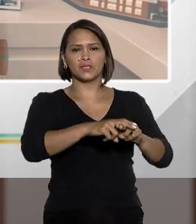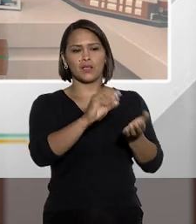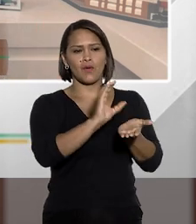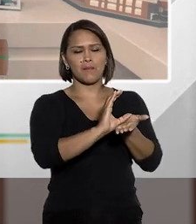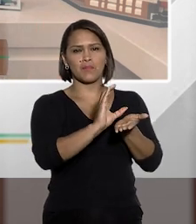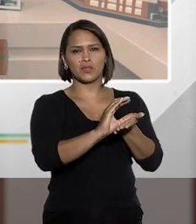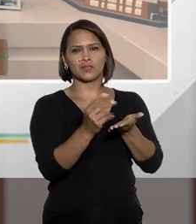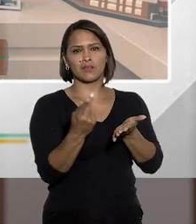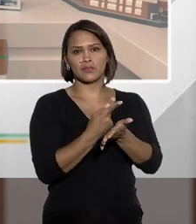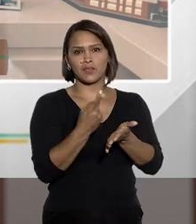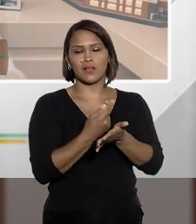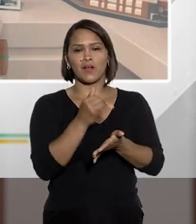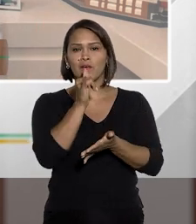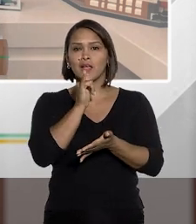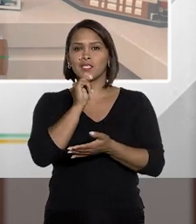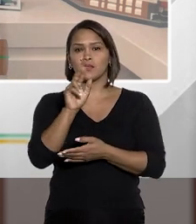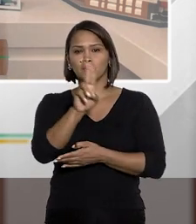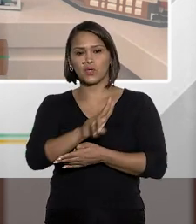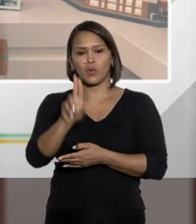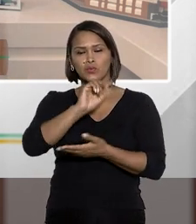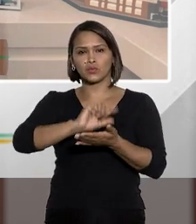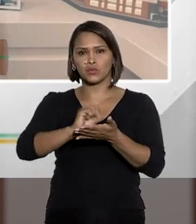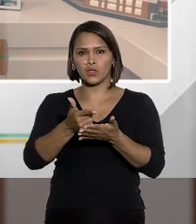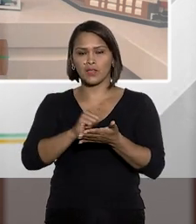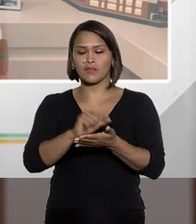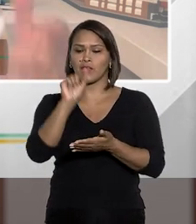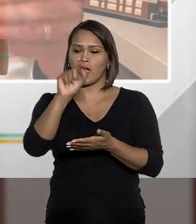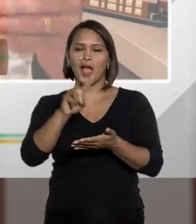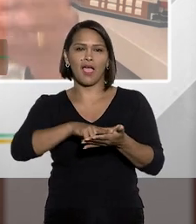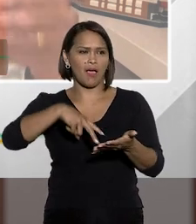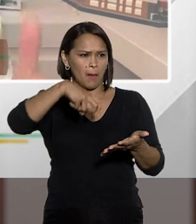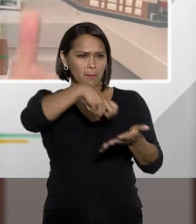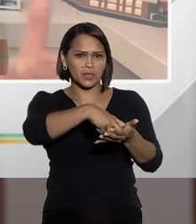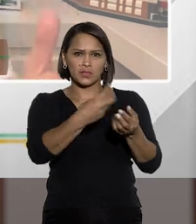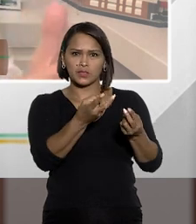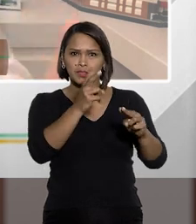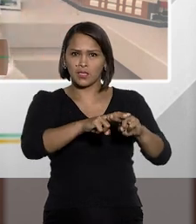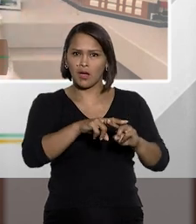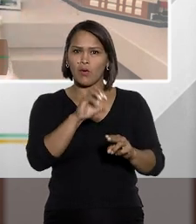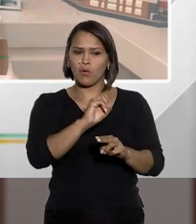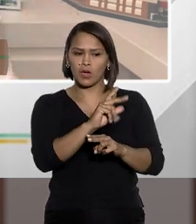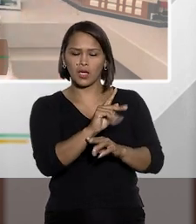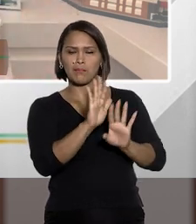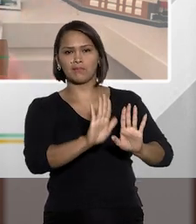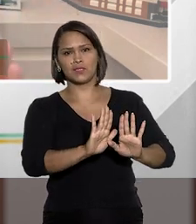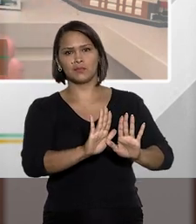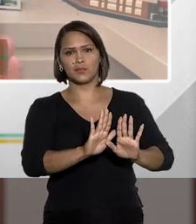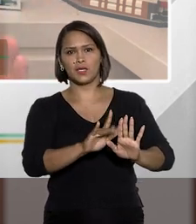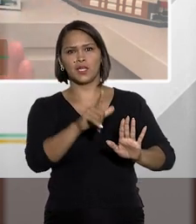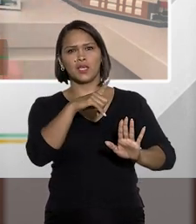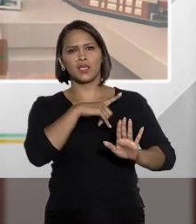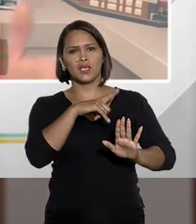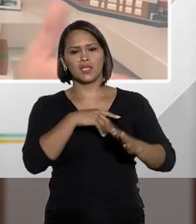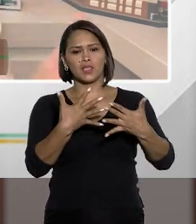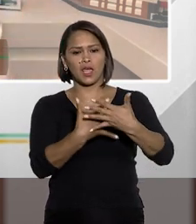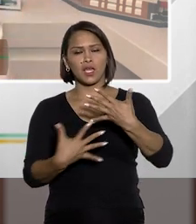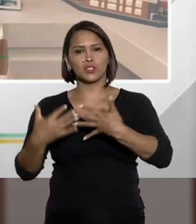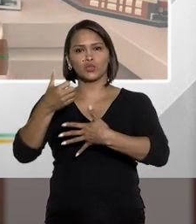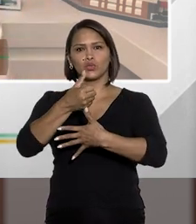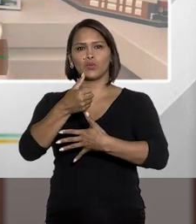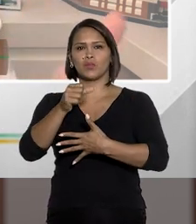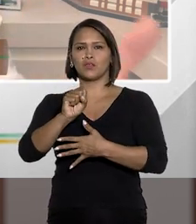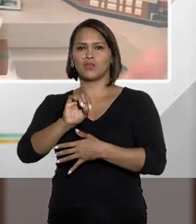de um depositário infiel. Até o exemplo que eu uso aqui no livro. Aí você decretou a prisão de um depositário infiel. Mas, espera aí, tem